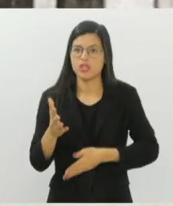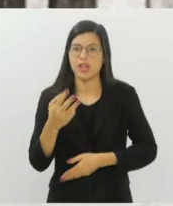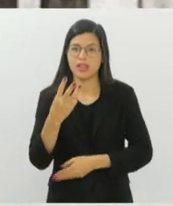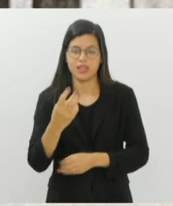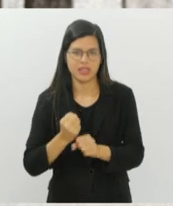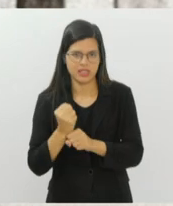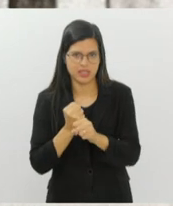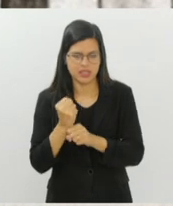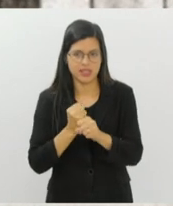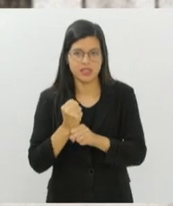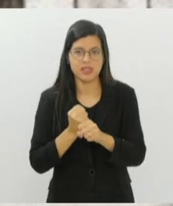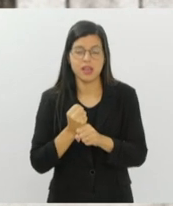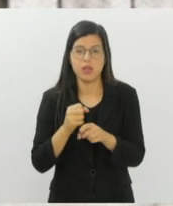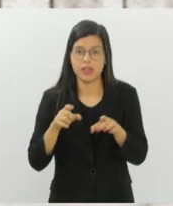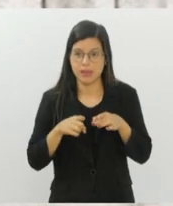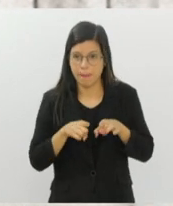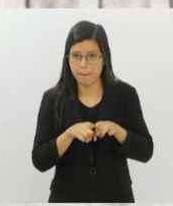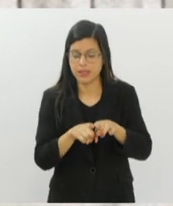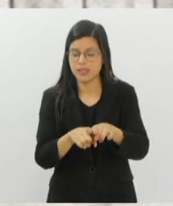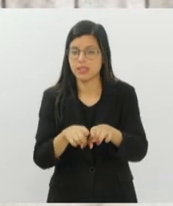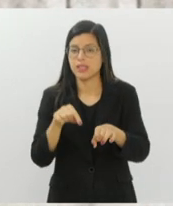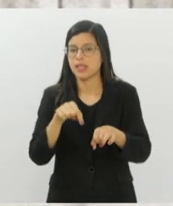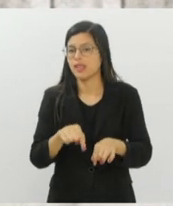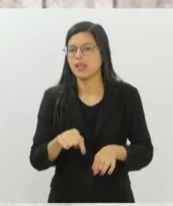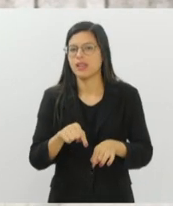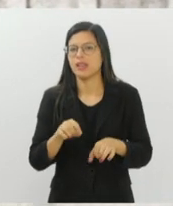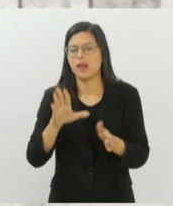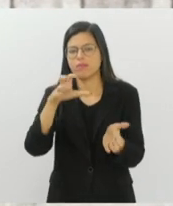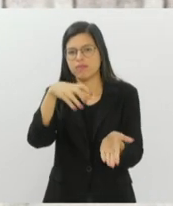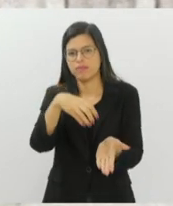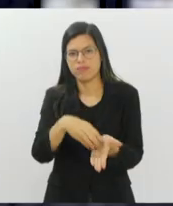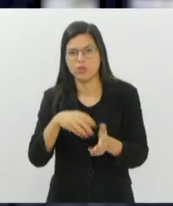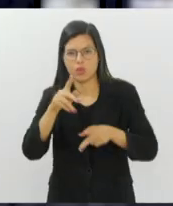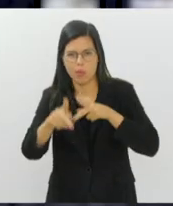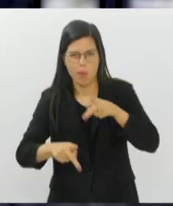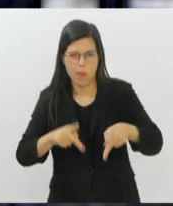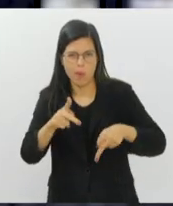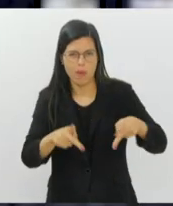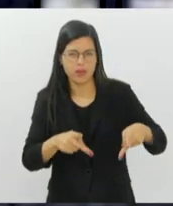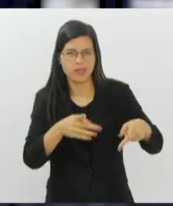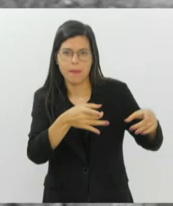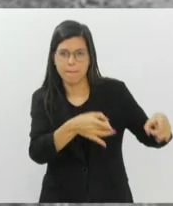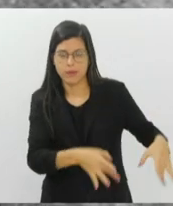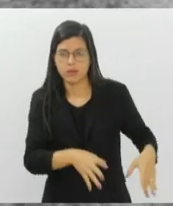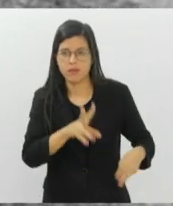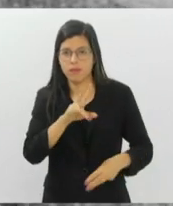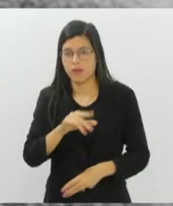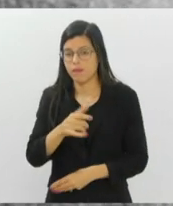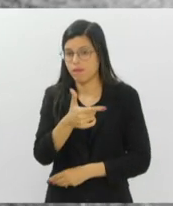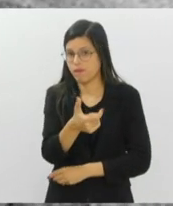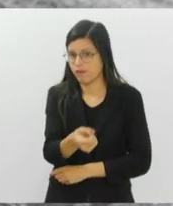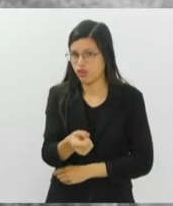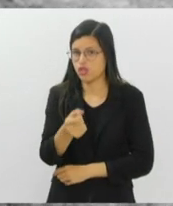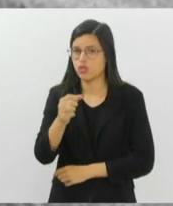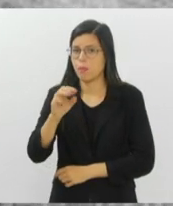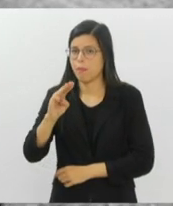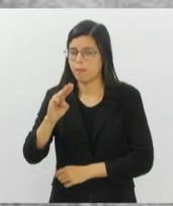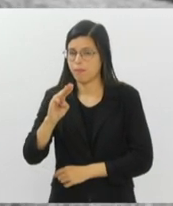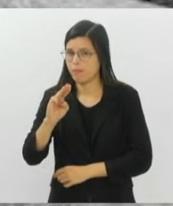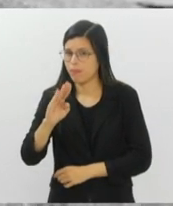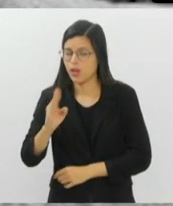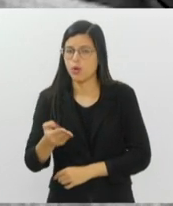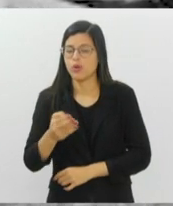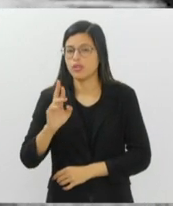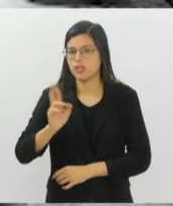O consórcio liderado pelo Centro de Articulação de Populações Marginalizadas vai gerir um montante de 20 bilhões de reais para